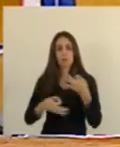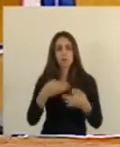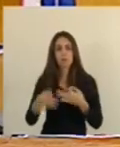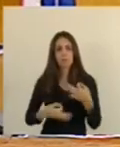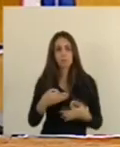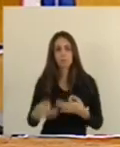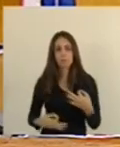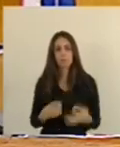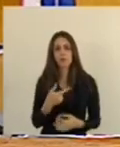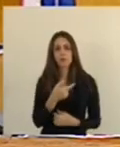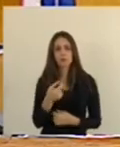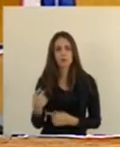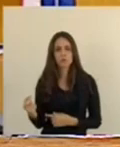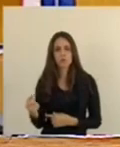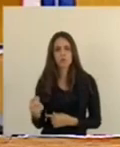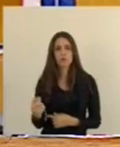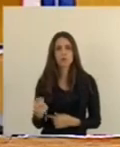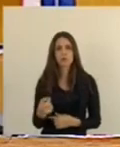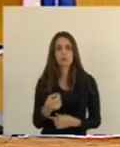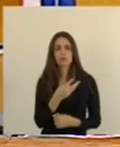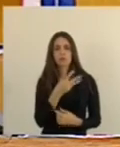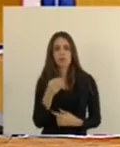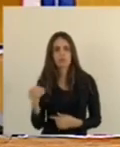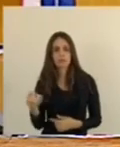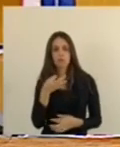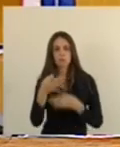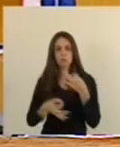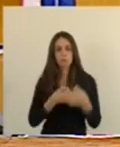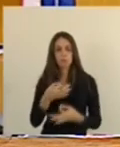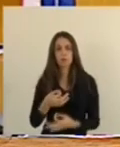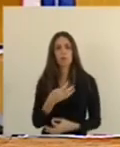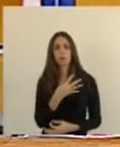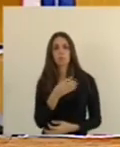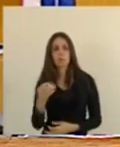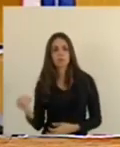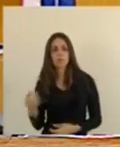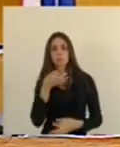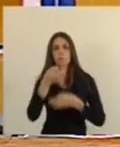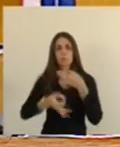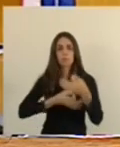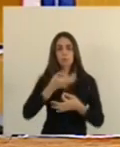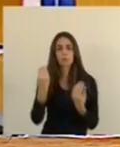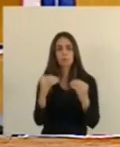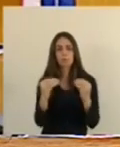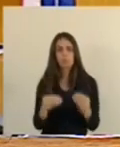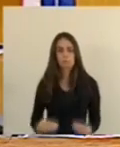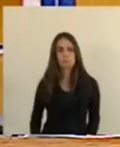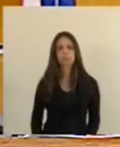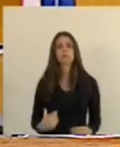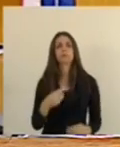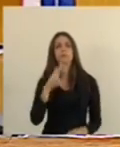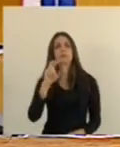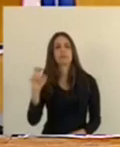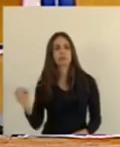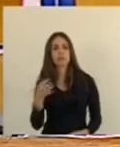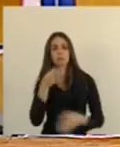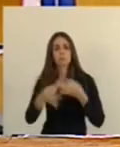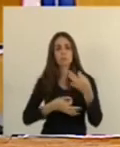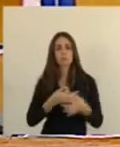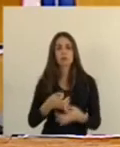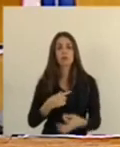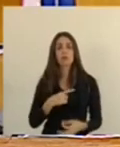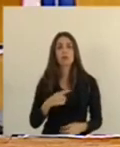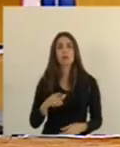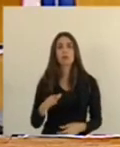Print de 200 comentários Tirei o print De 300 comentários Tirei o print De 400 comentários Tirei o print De 500 comentários Quando